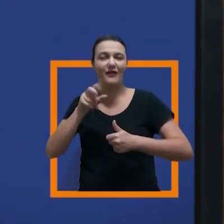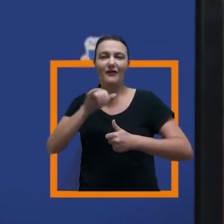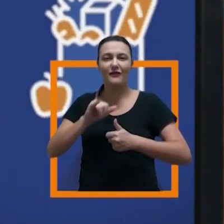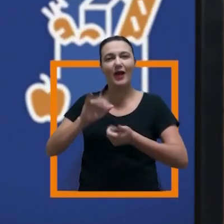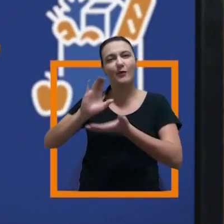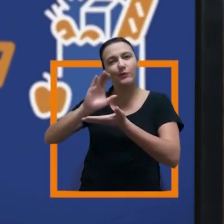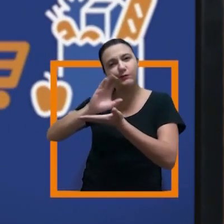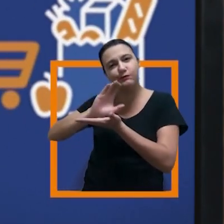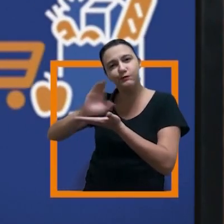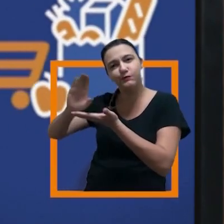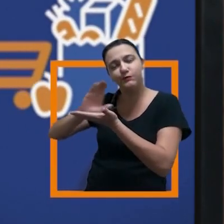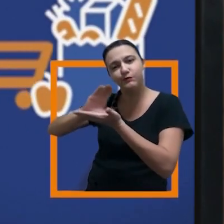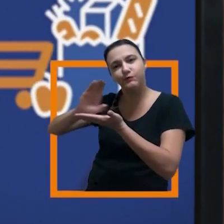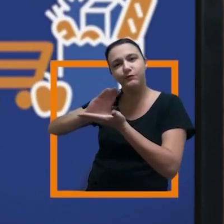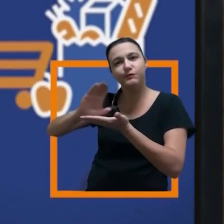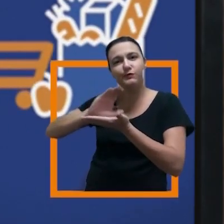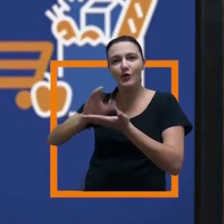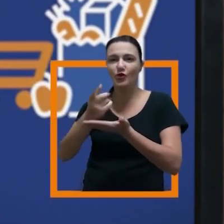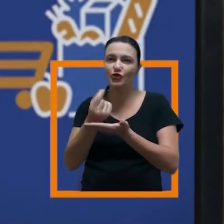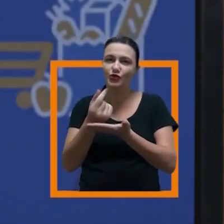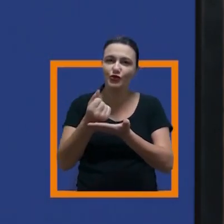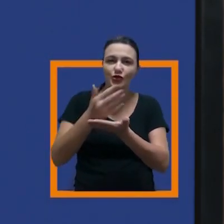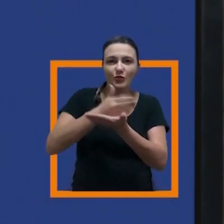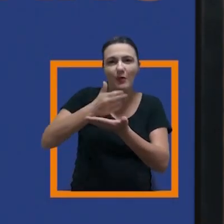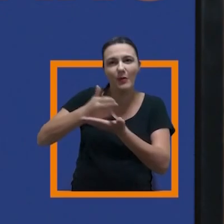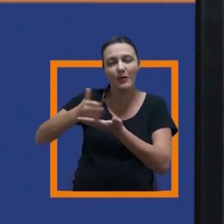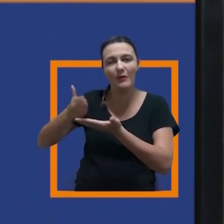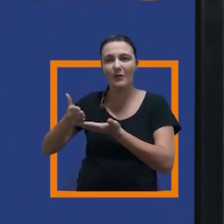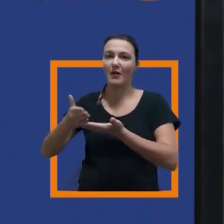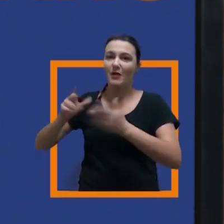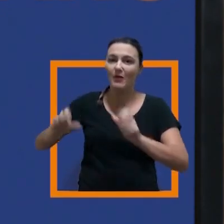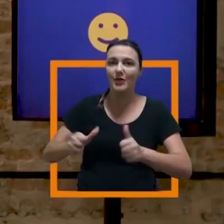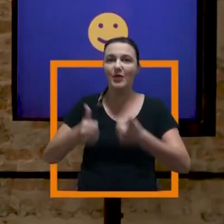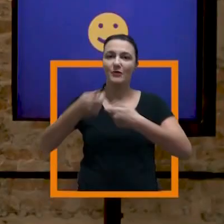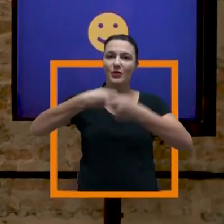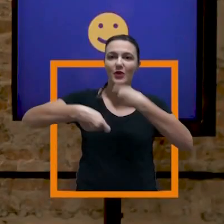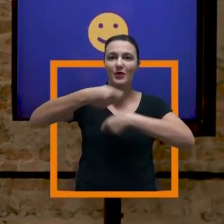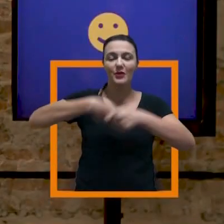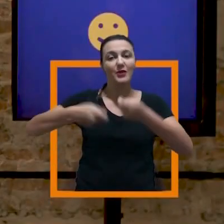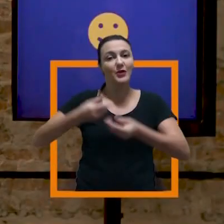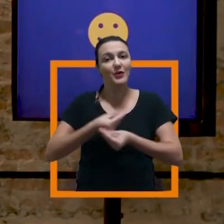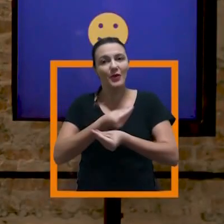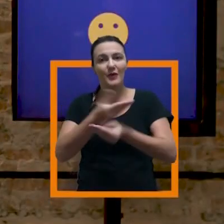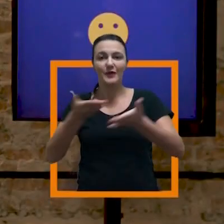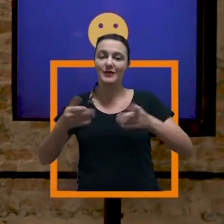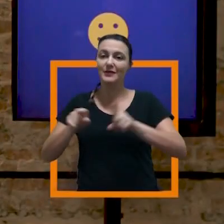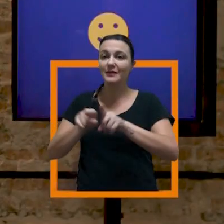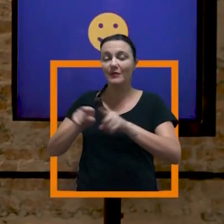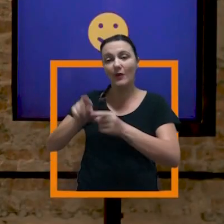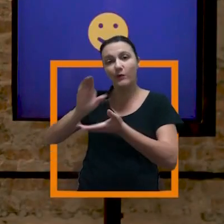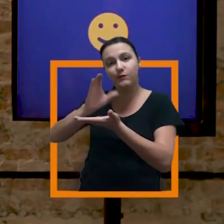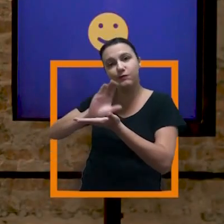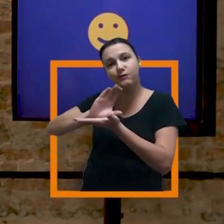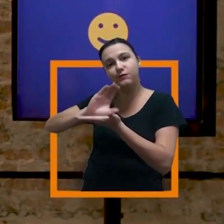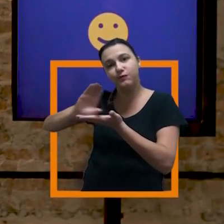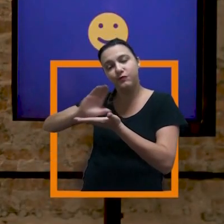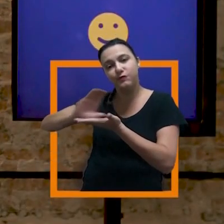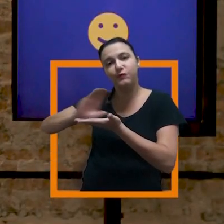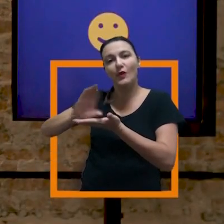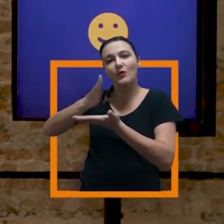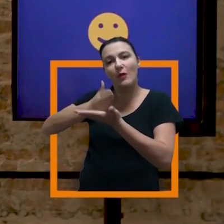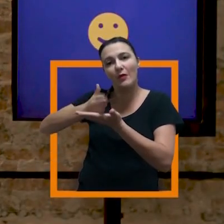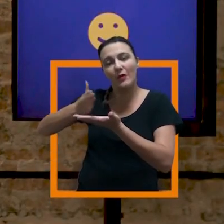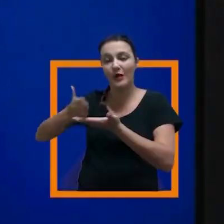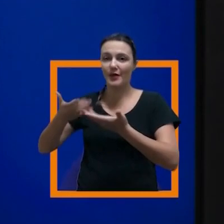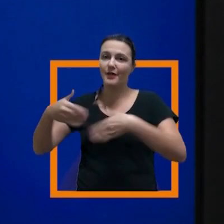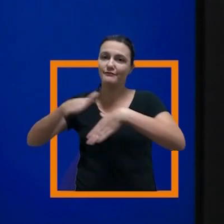crédito a pequenas e médias empresas para que elas recuperem seus negócios e oferecer microcréditos a quem quer abrir um